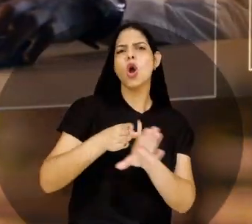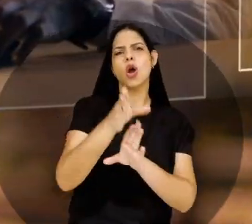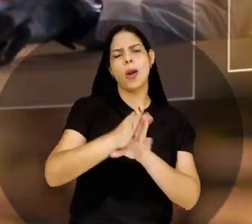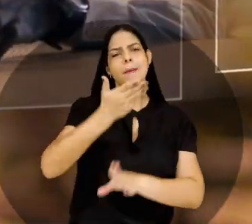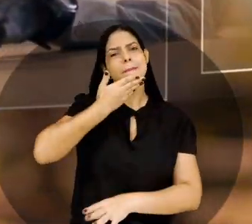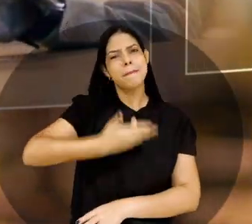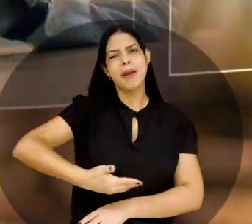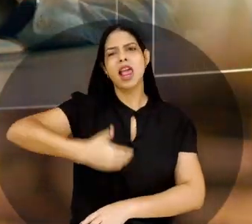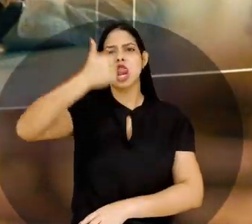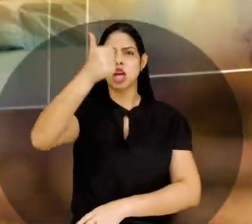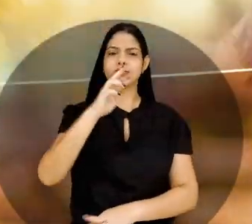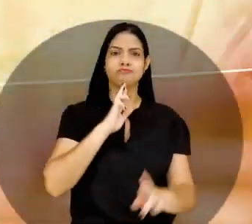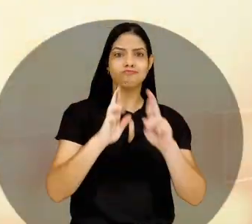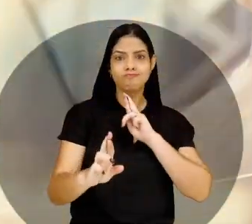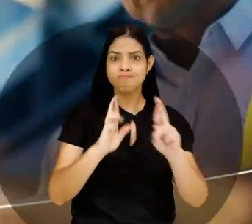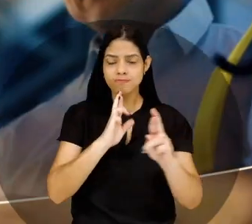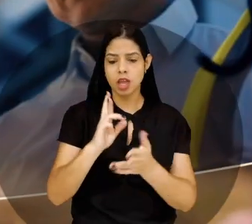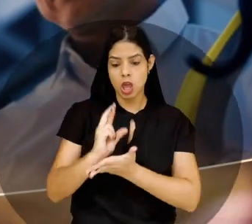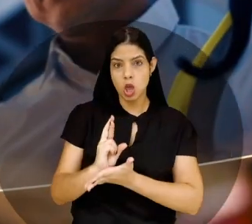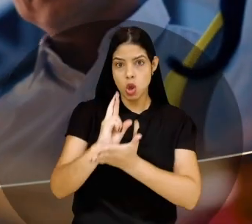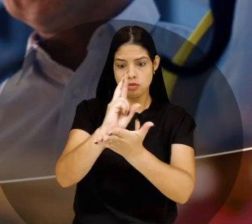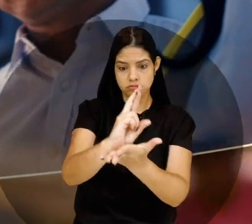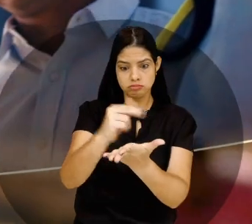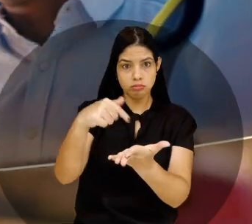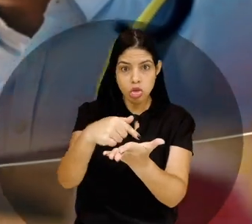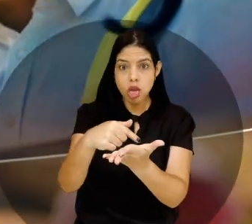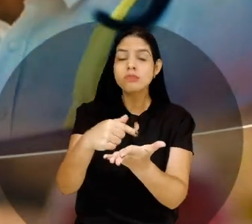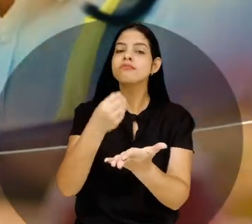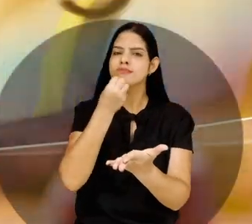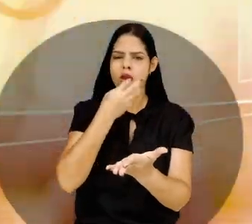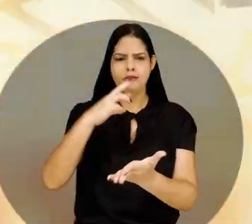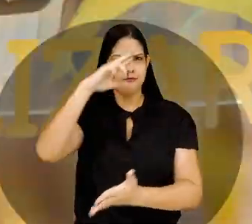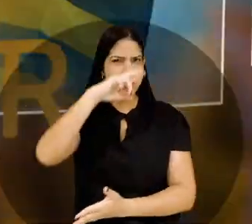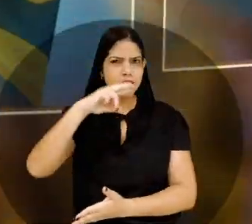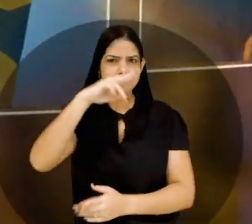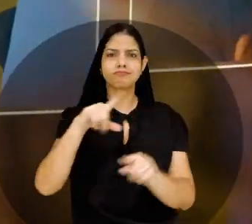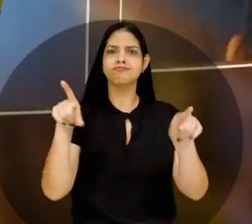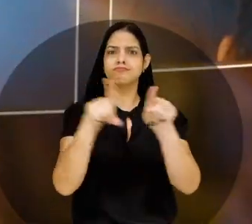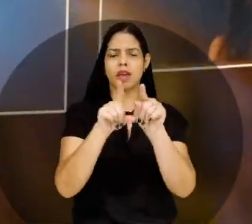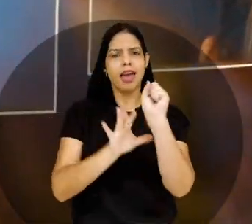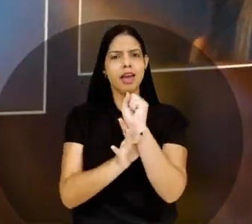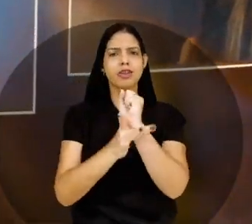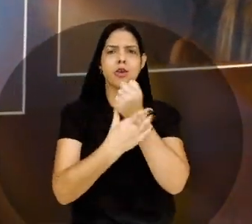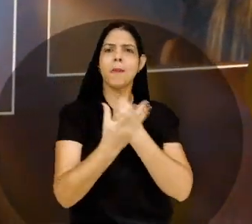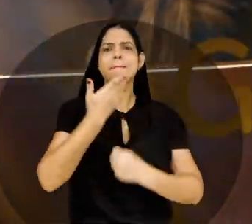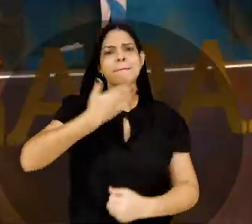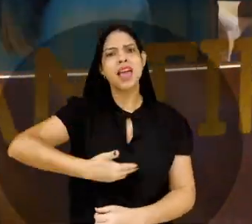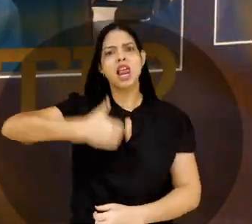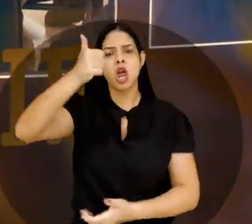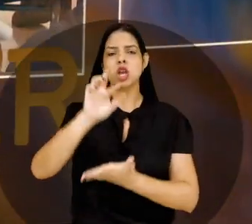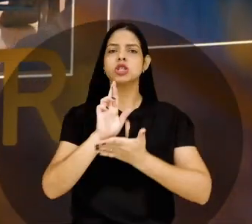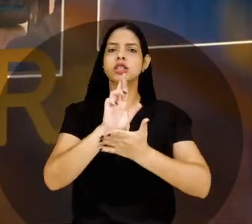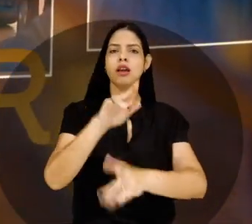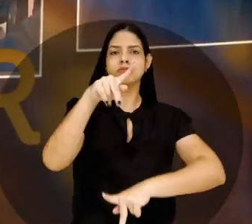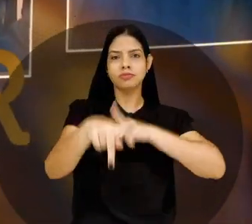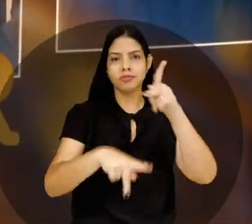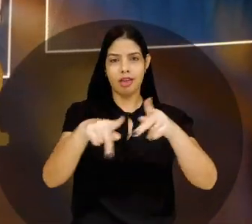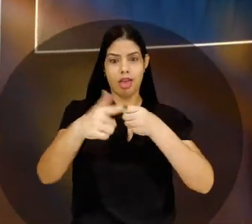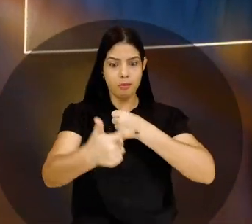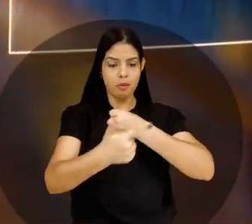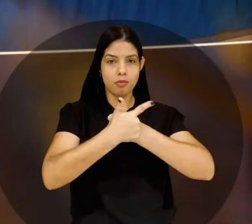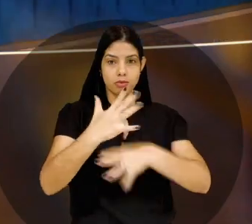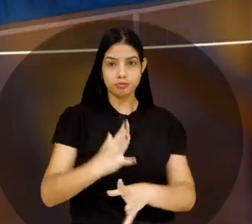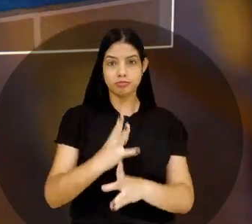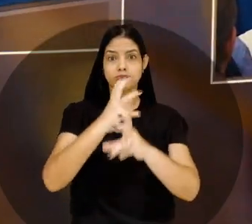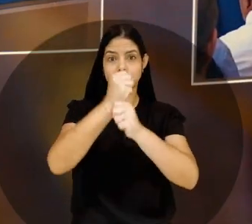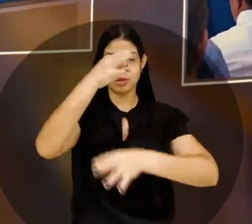orientados para ter os melhores resultados. Os recursos são bem aplicados e fiscalizados para garantir o melhor resultado para a população.